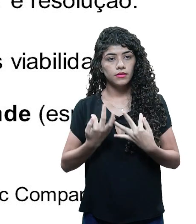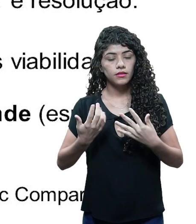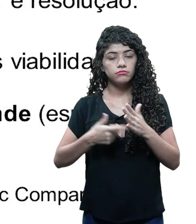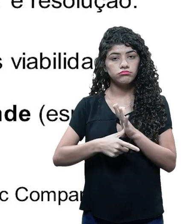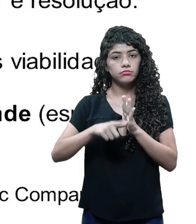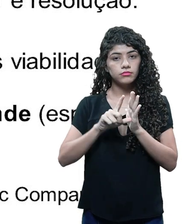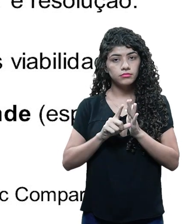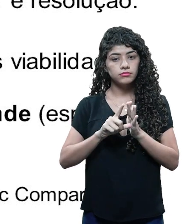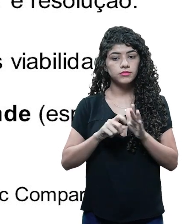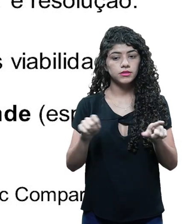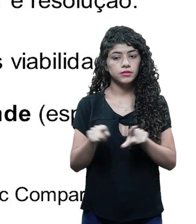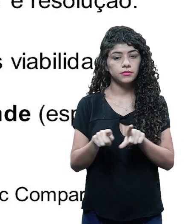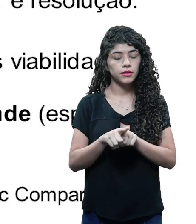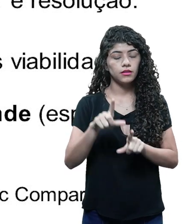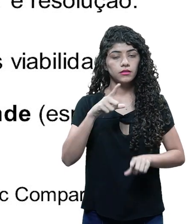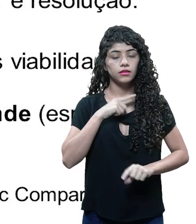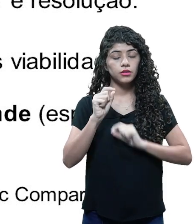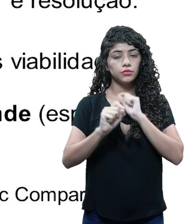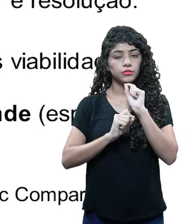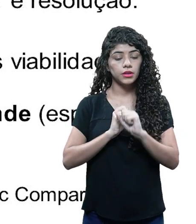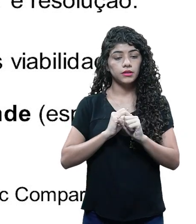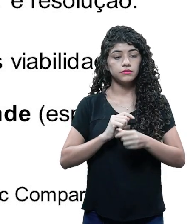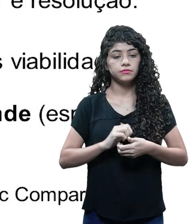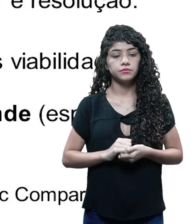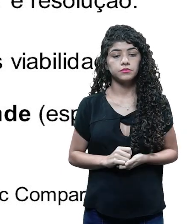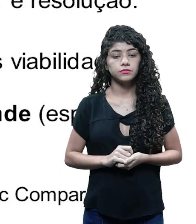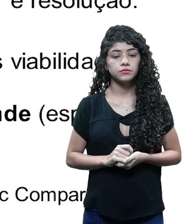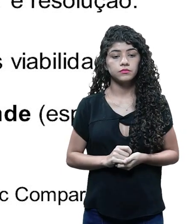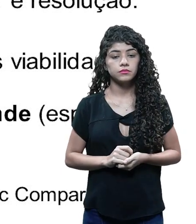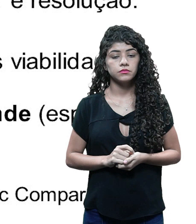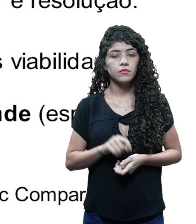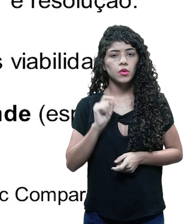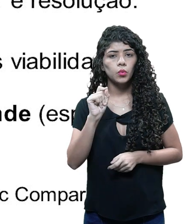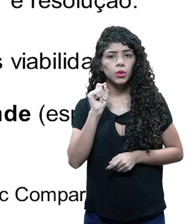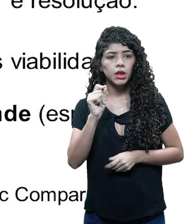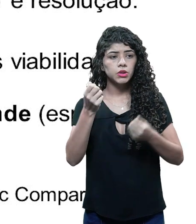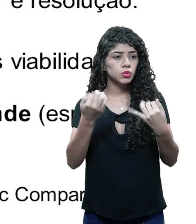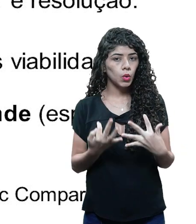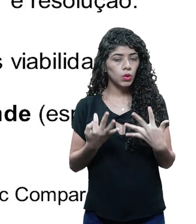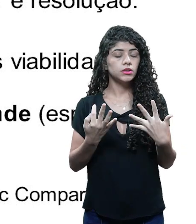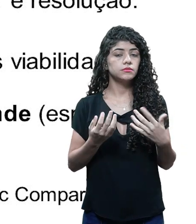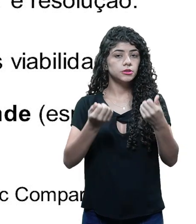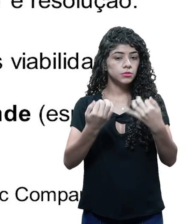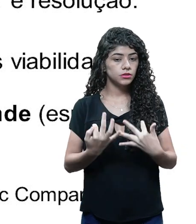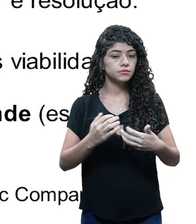colocado. O argumento contém o que é, contém a história,